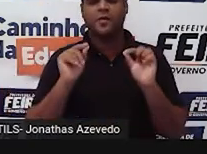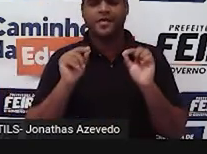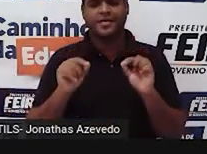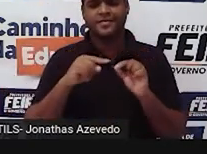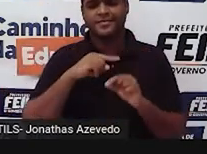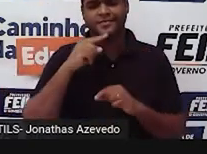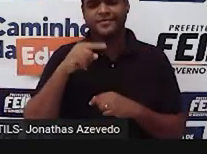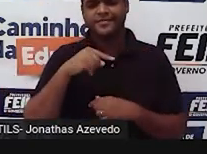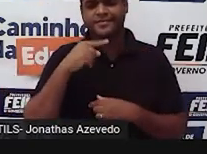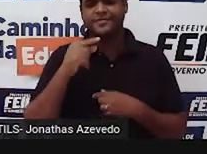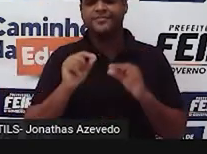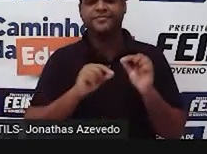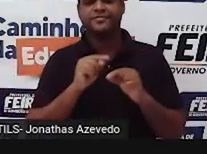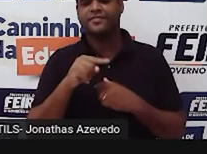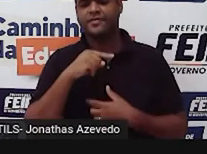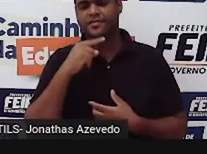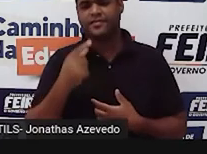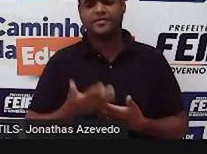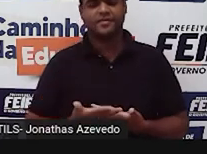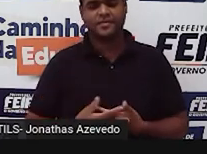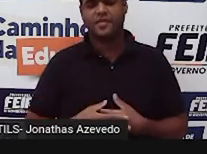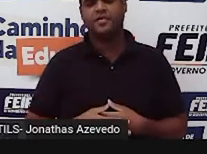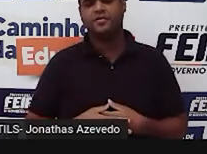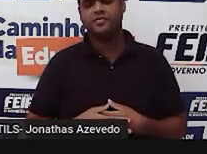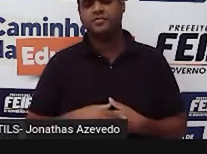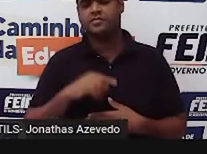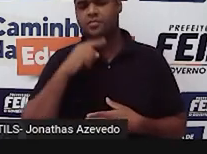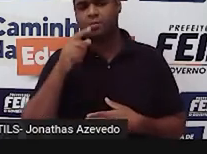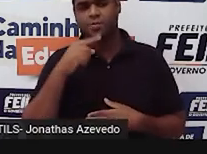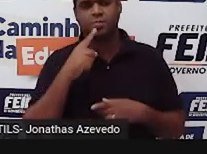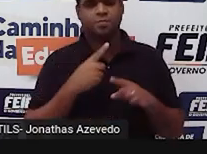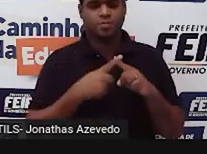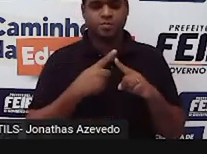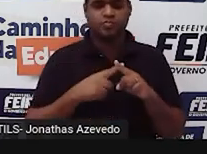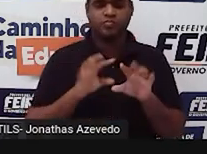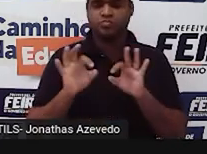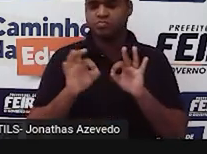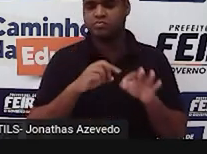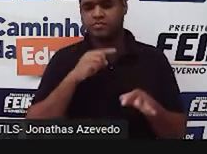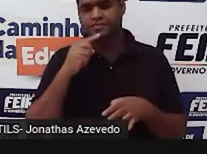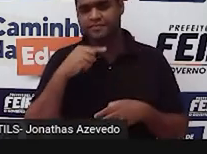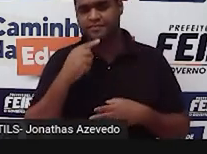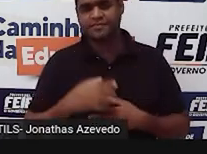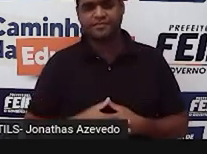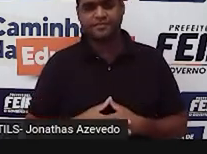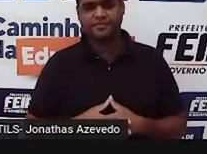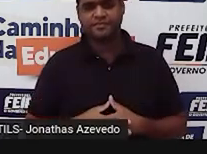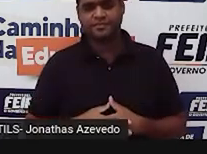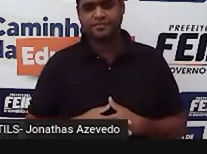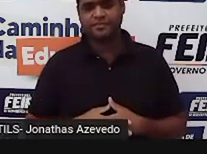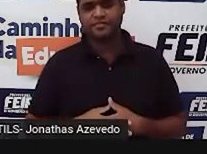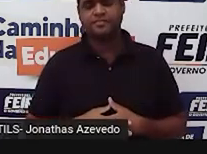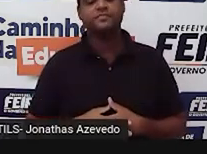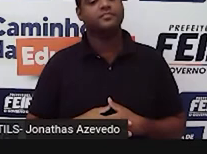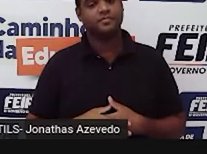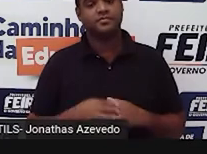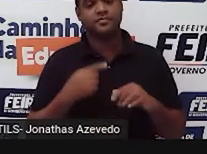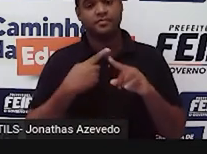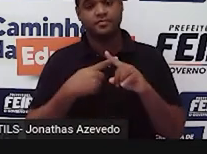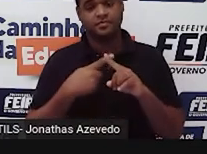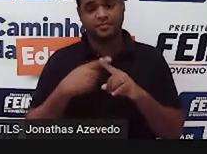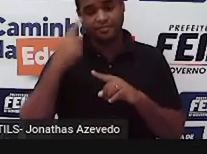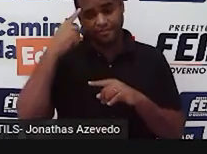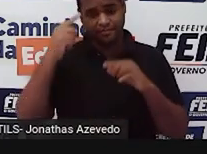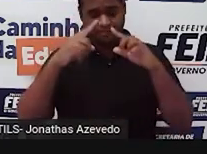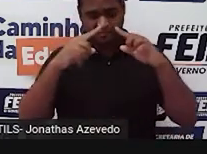triângulo? Por que que não é possível fazer um triângulo com essas medidas? Por causa da condição que faz